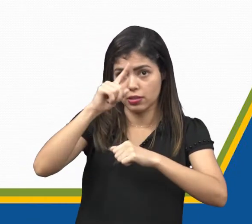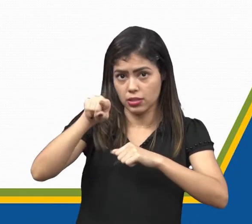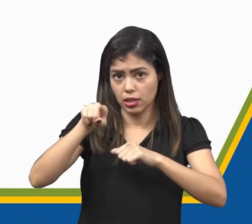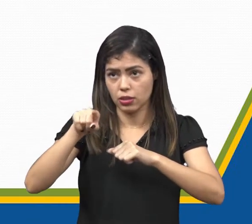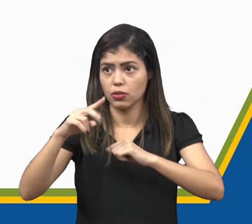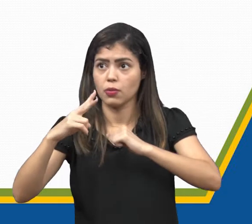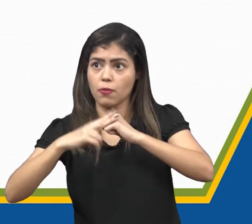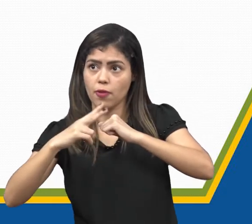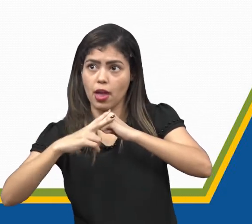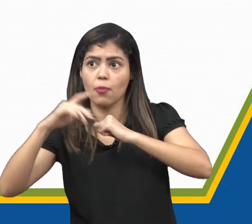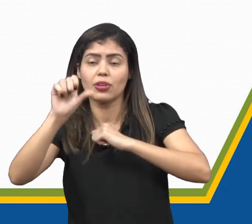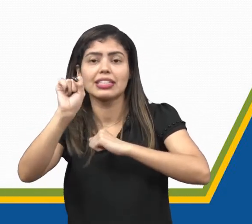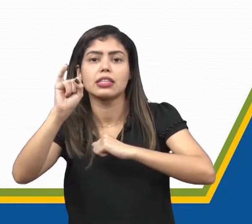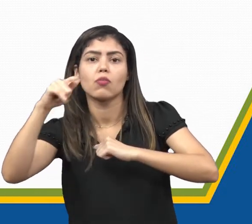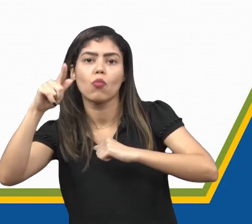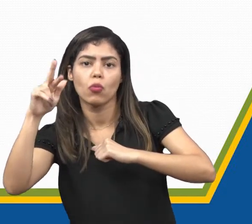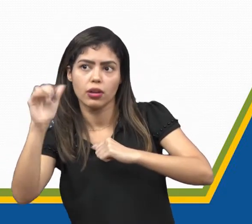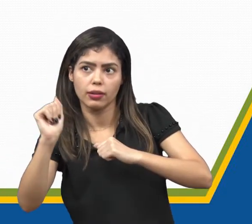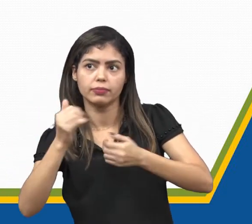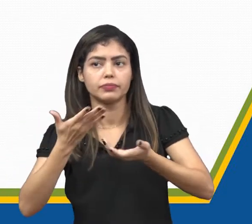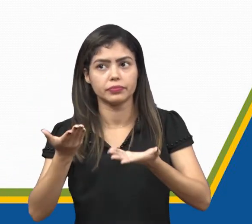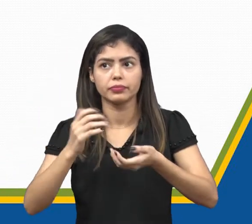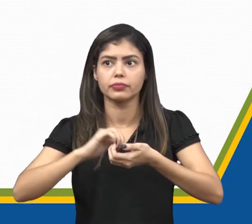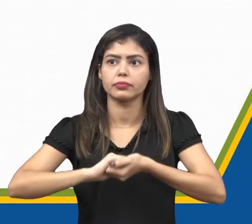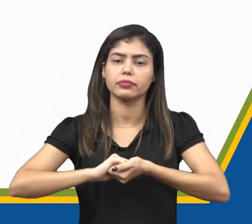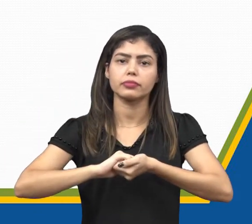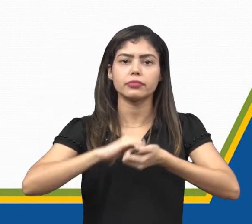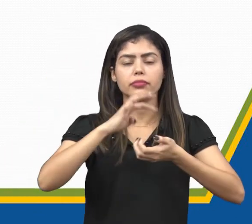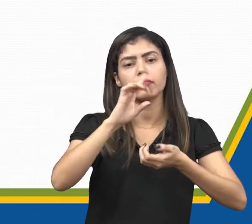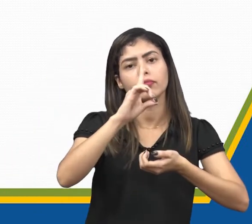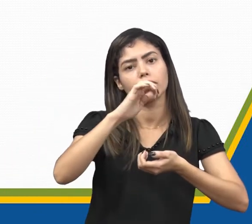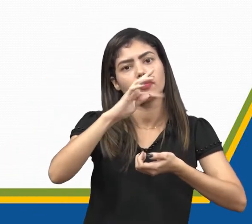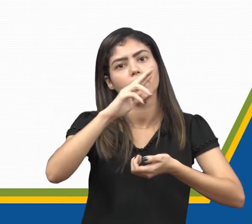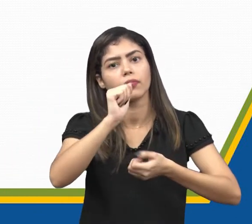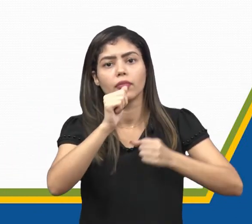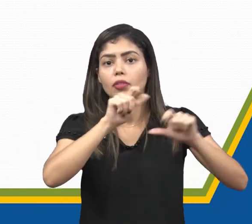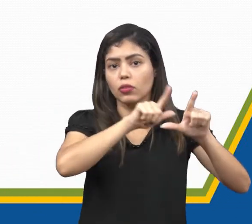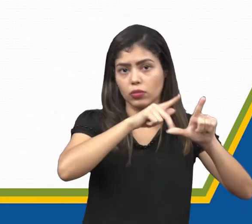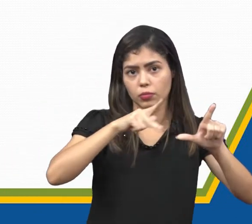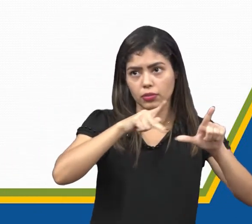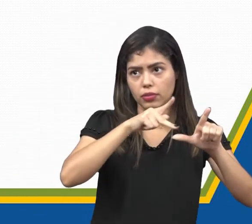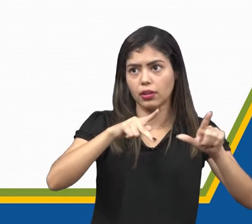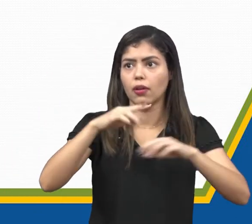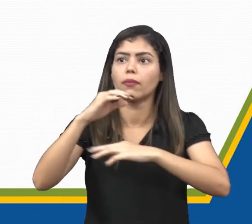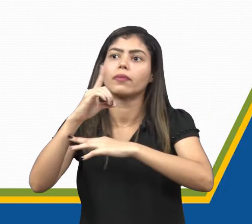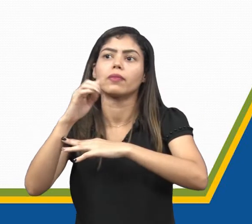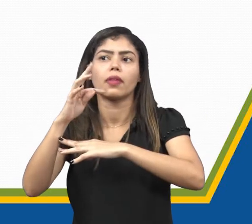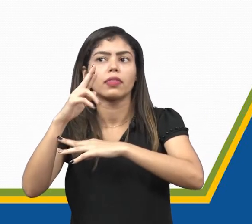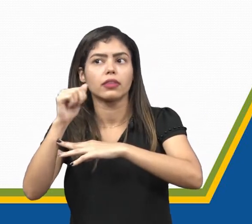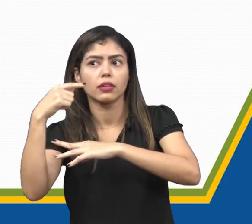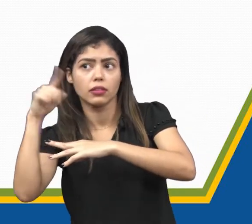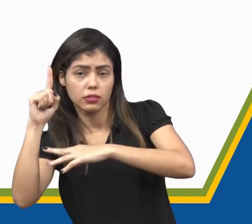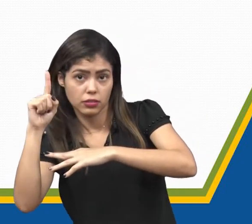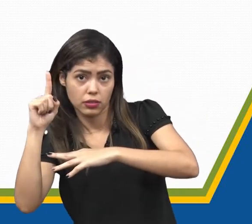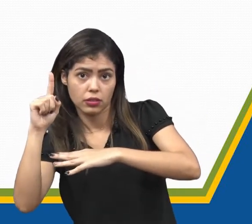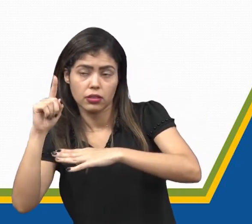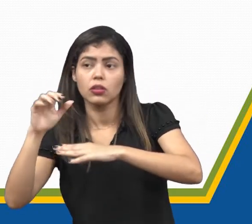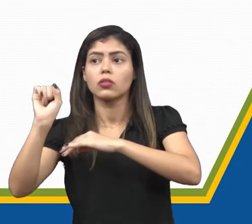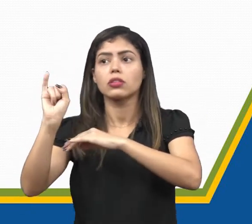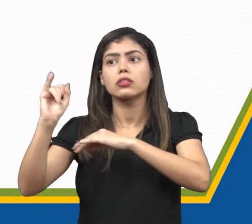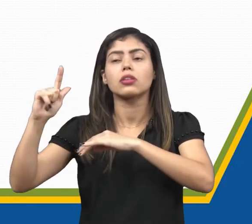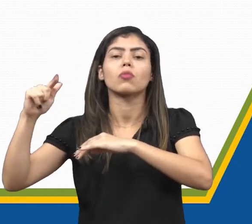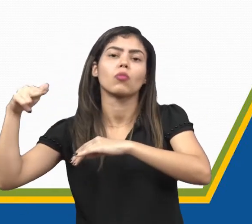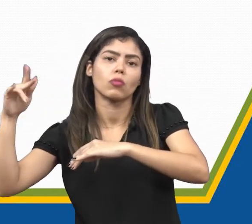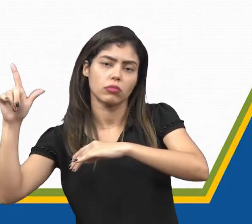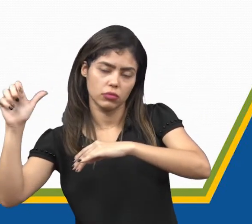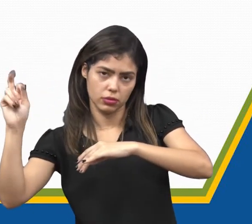circunflexo, indica o plural, e detém com acento agudo, o singular. Da mesma forma, intervém com acento circunflexo, indica o